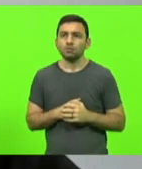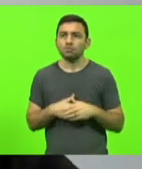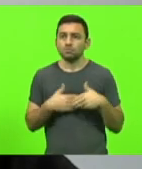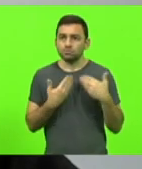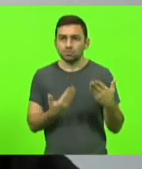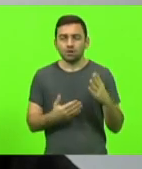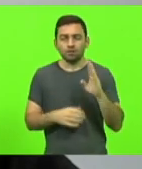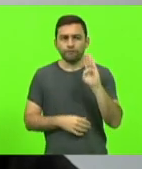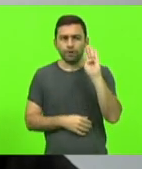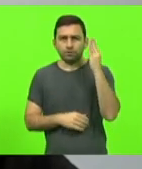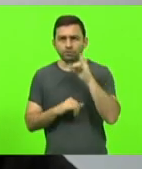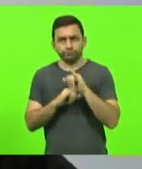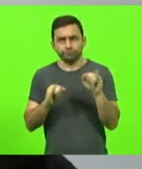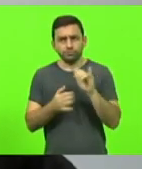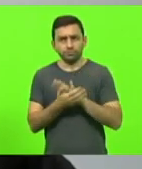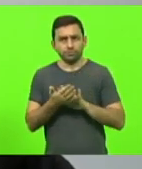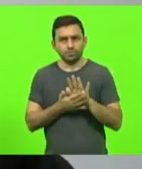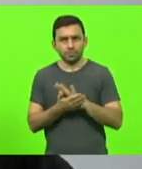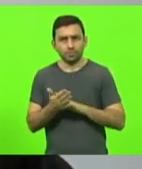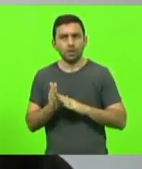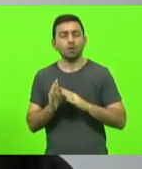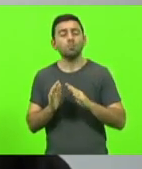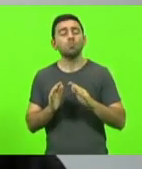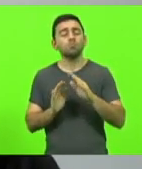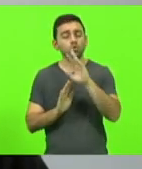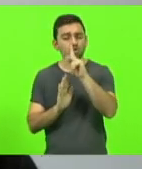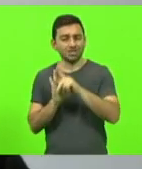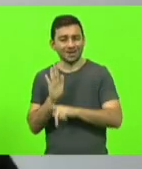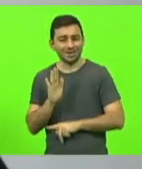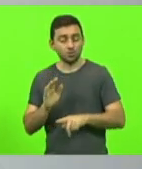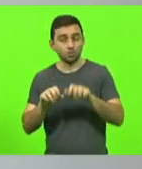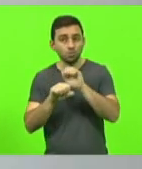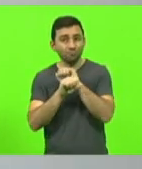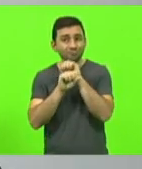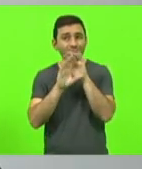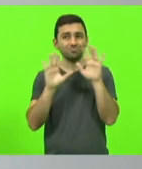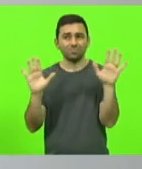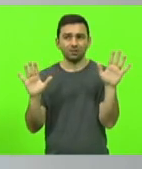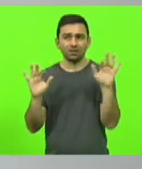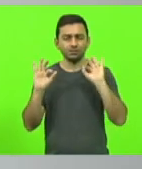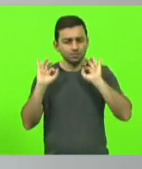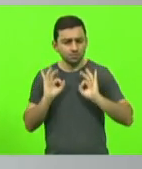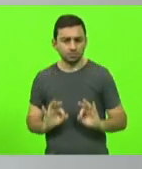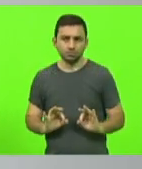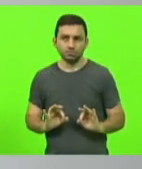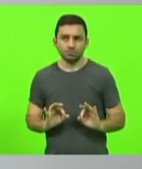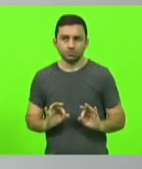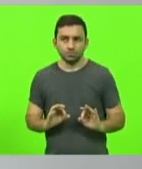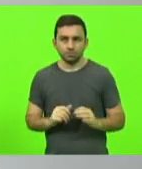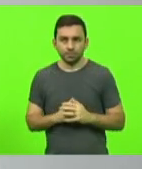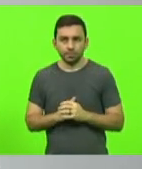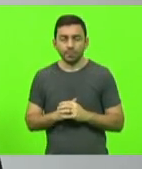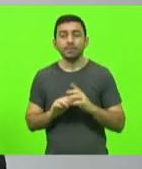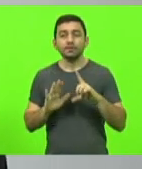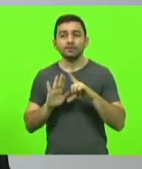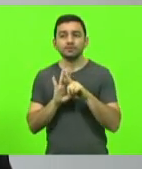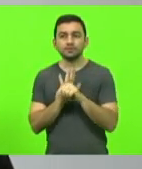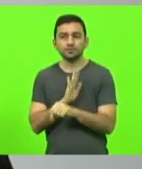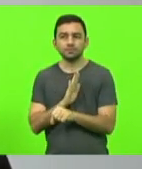fake news, o projeto está bem elaborado para que a gente possa ter bem certeza. Lá no inciso